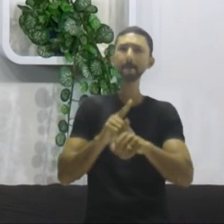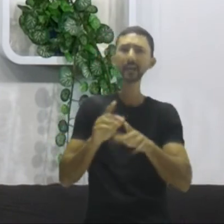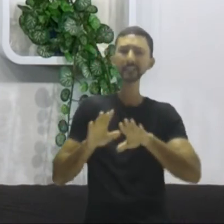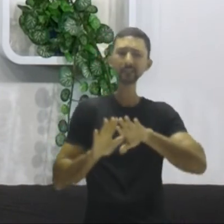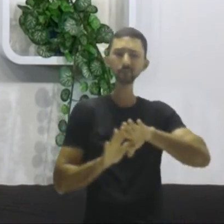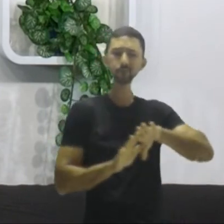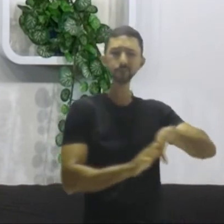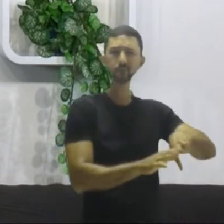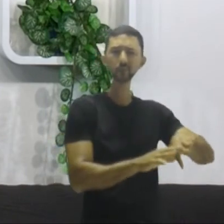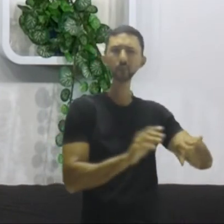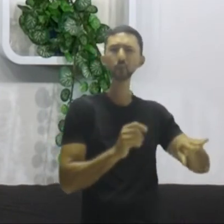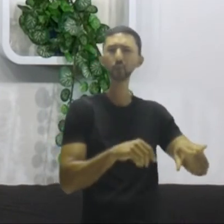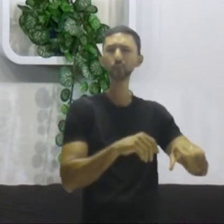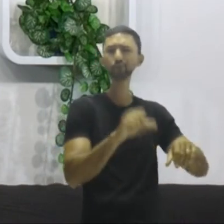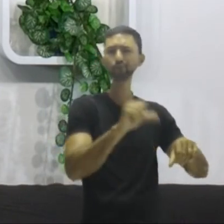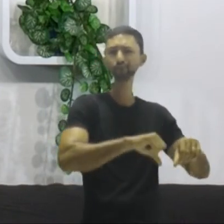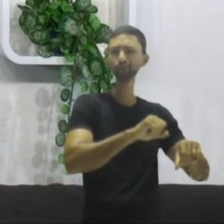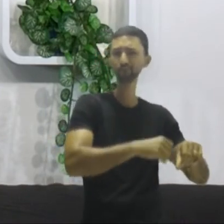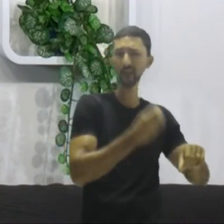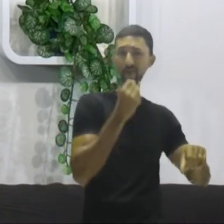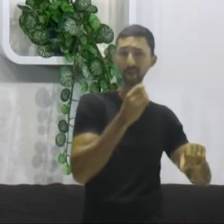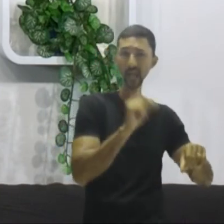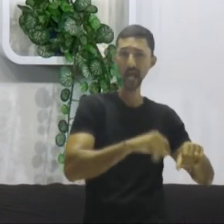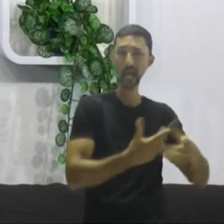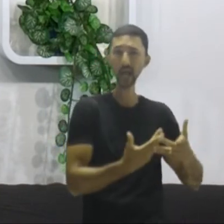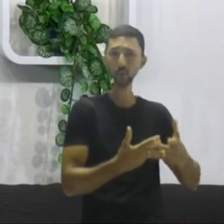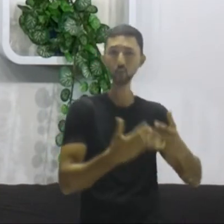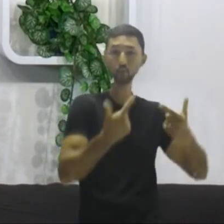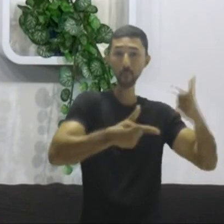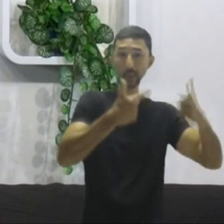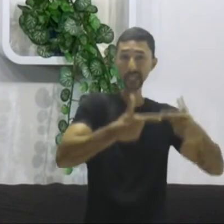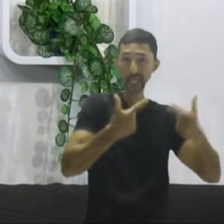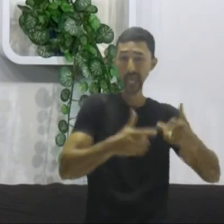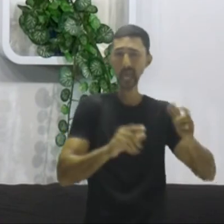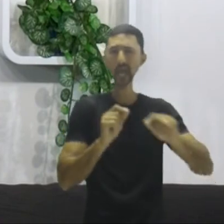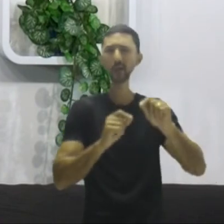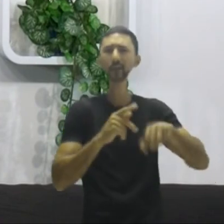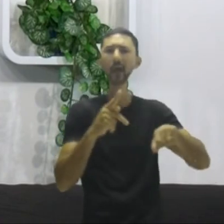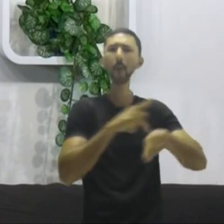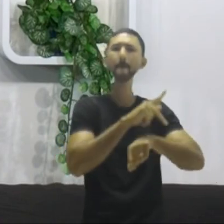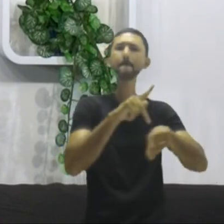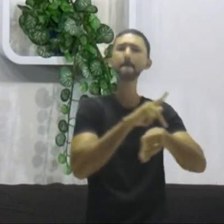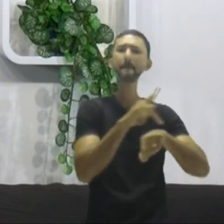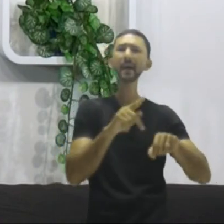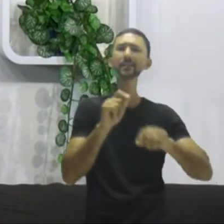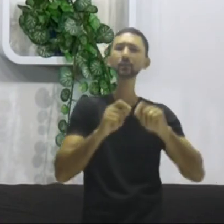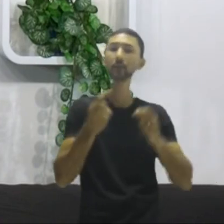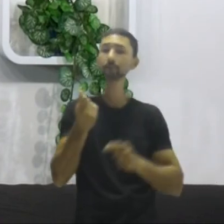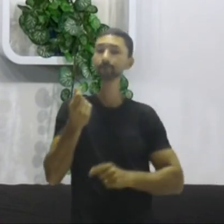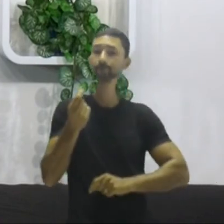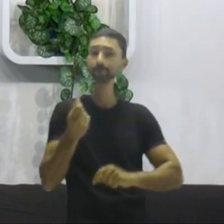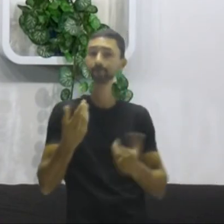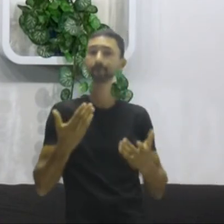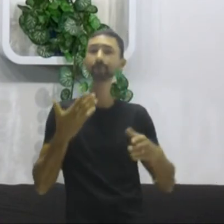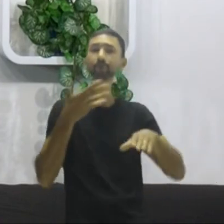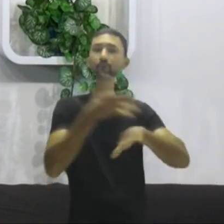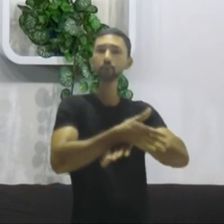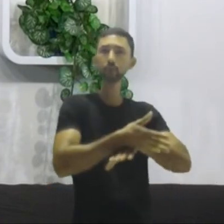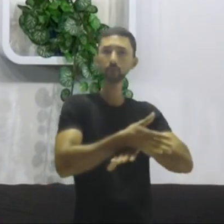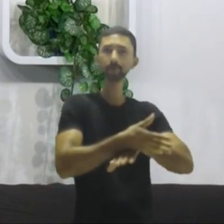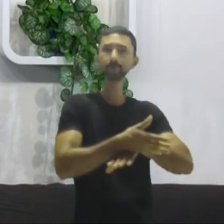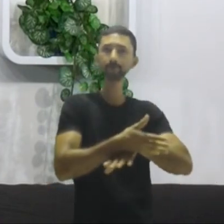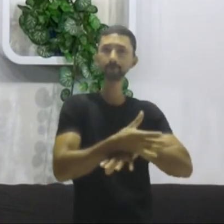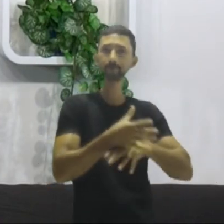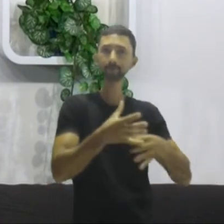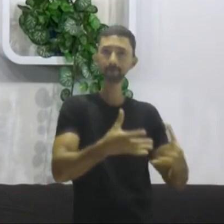deslacerados agora economicamente ou em guerras, saindo de guerras? O que o capitalismo precisa fazer, gente?